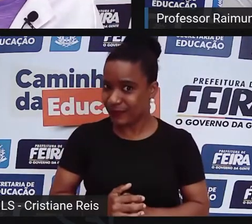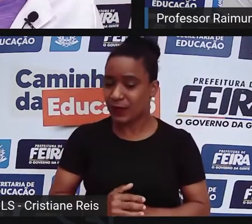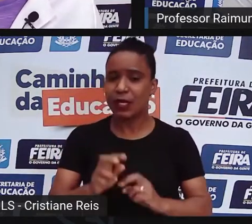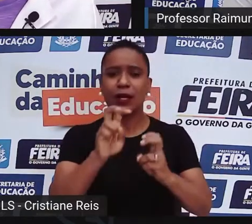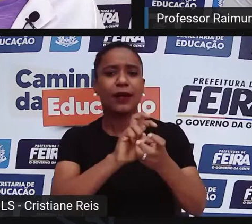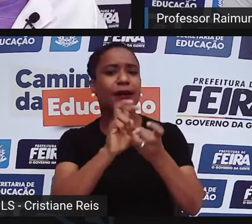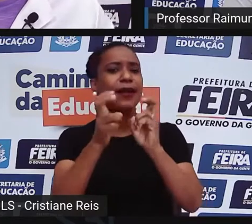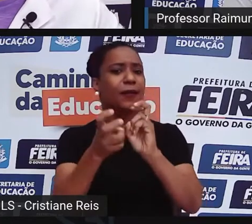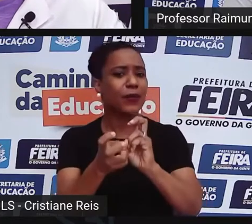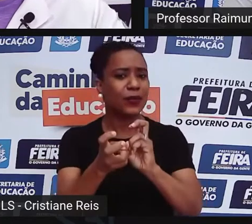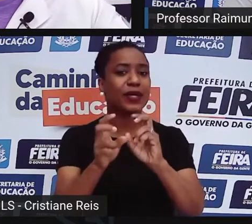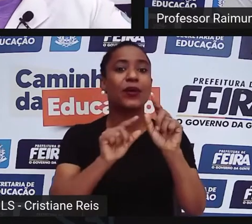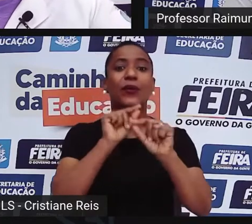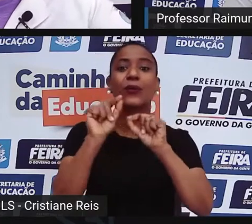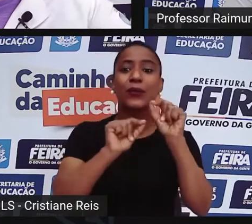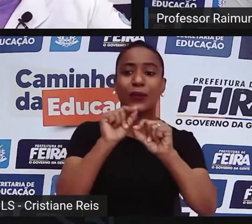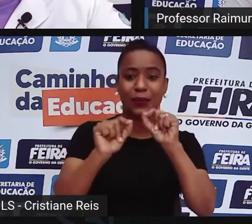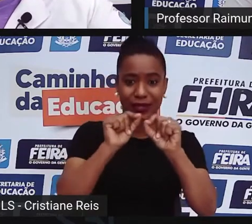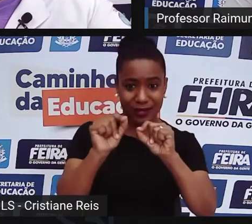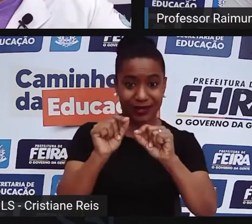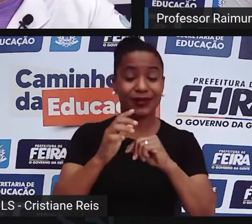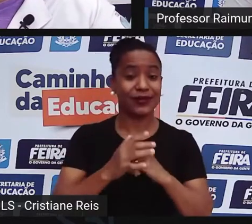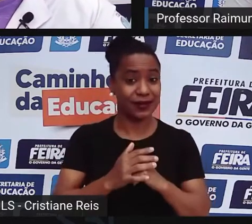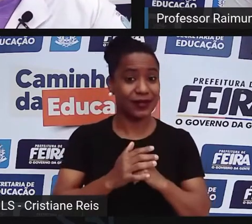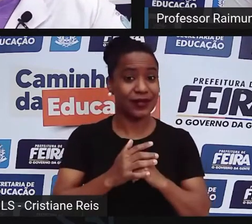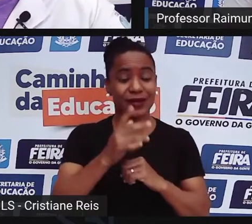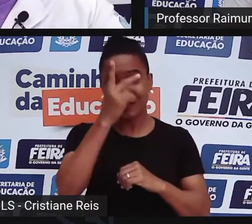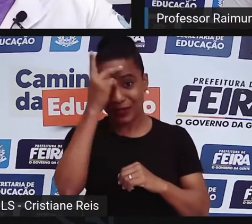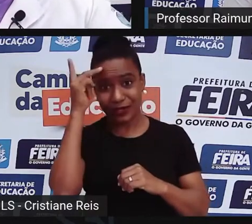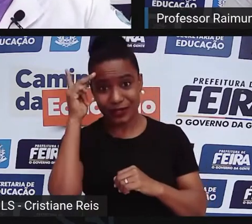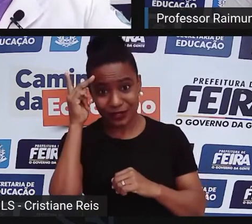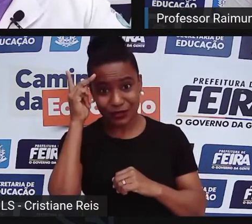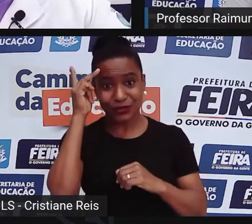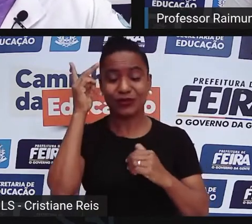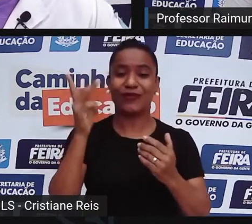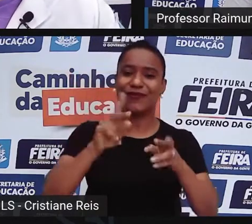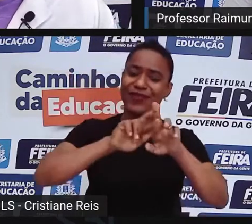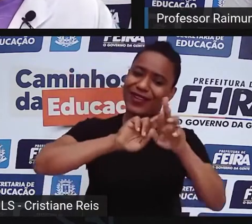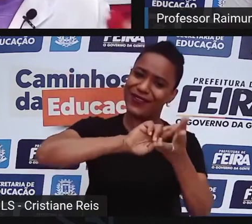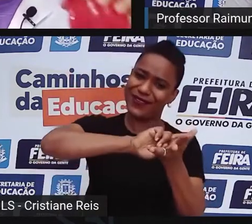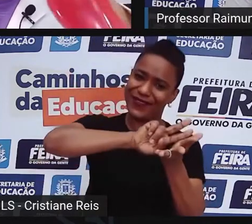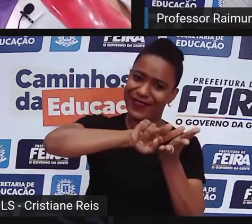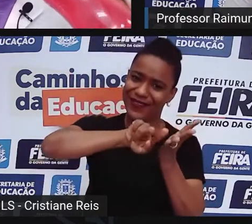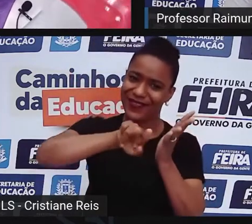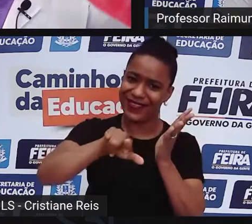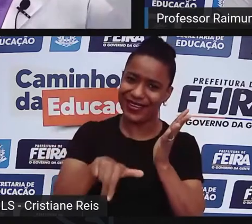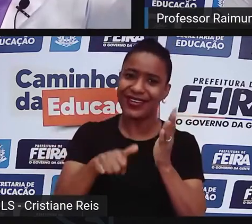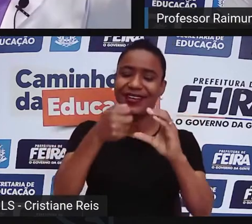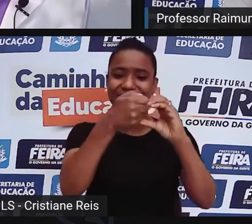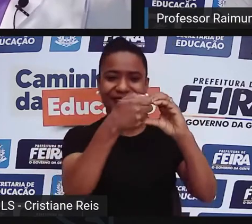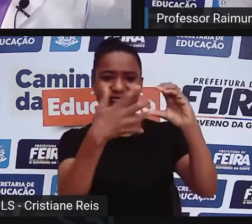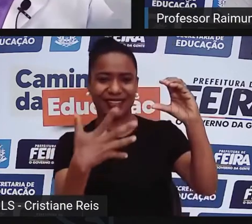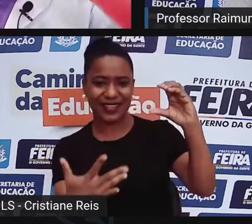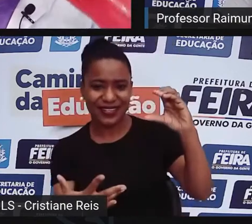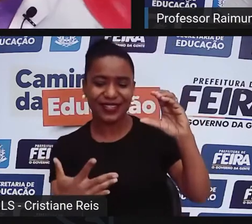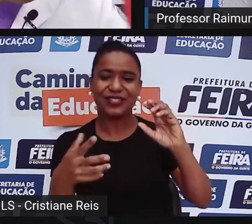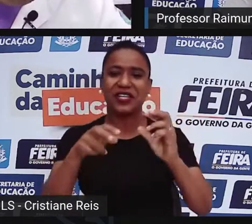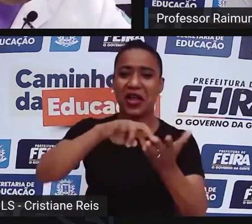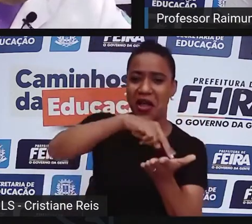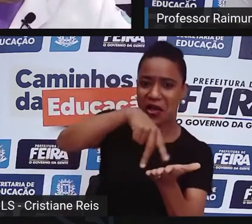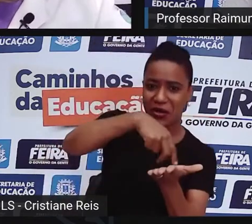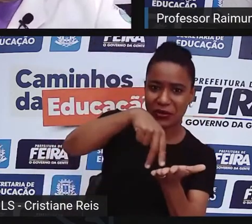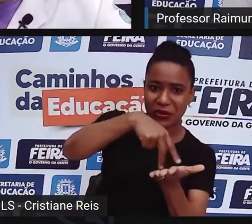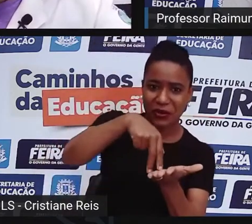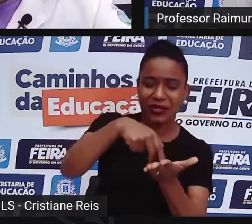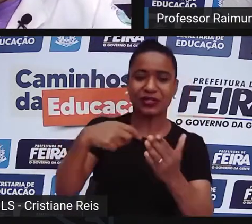capoeira, muita gente fala sobre vários caracteres. Capoeira é dança, capoeira é